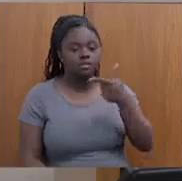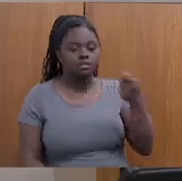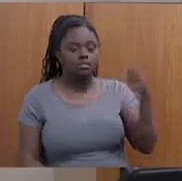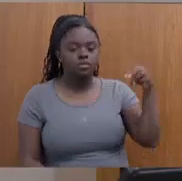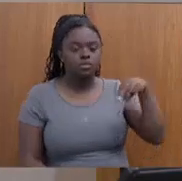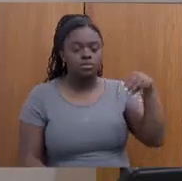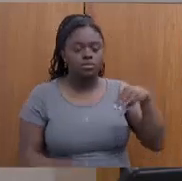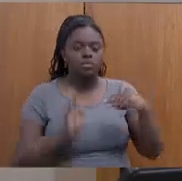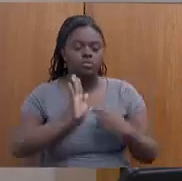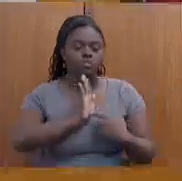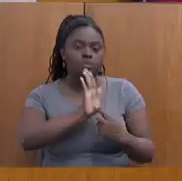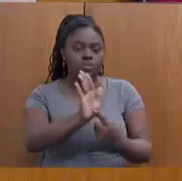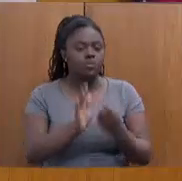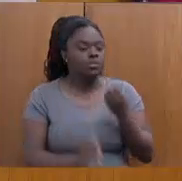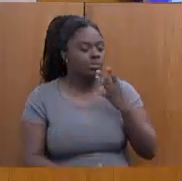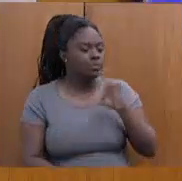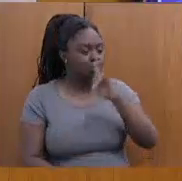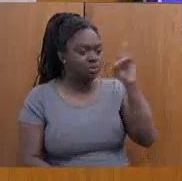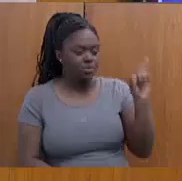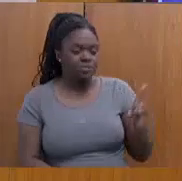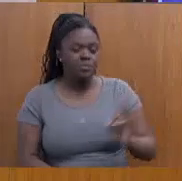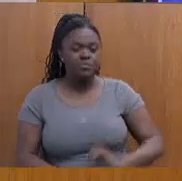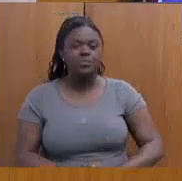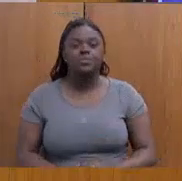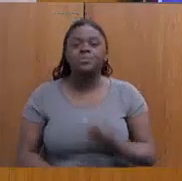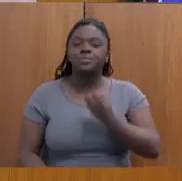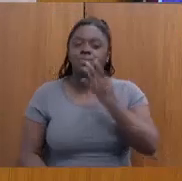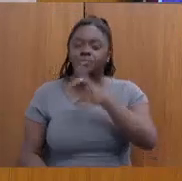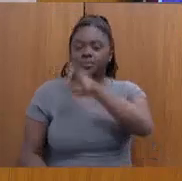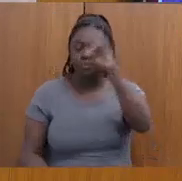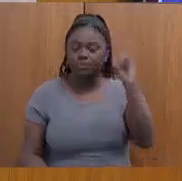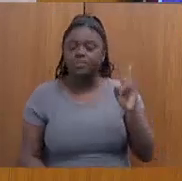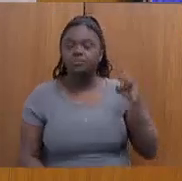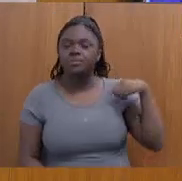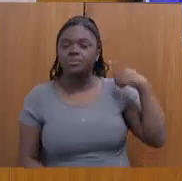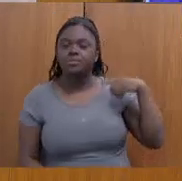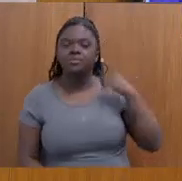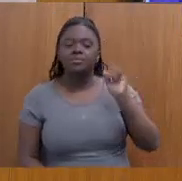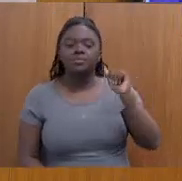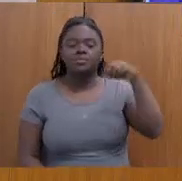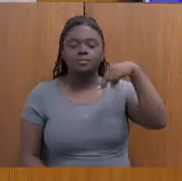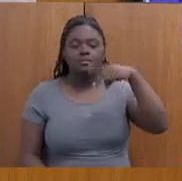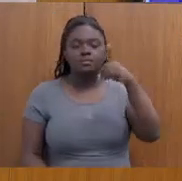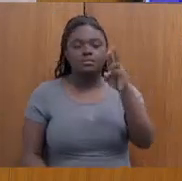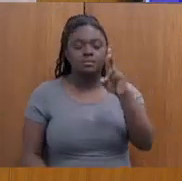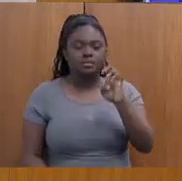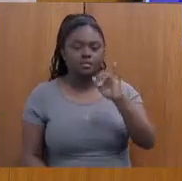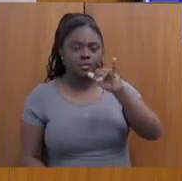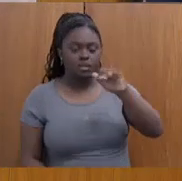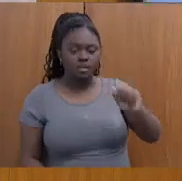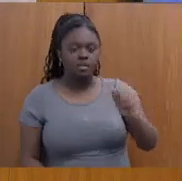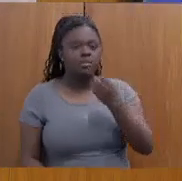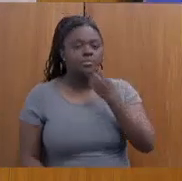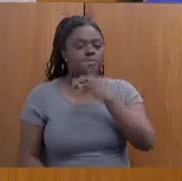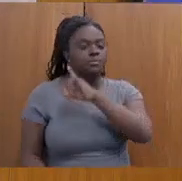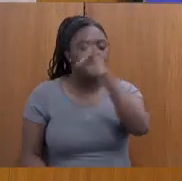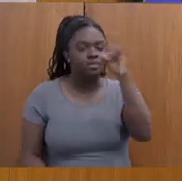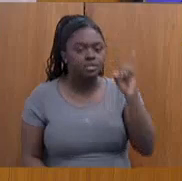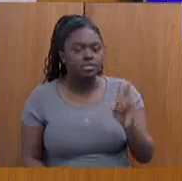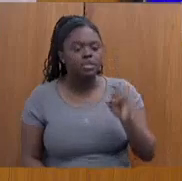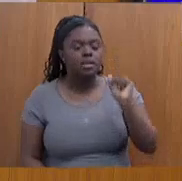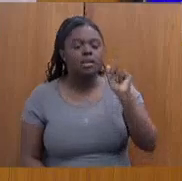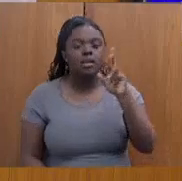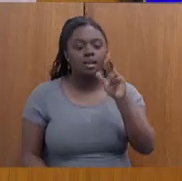sua exposição. Bom dia. Bom dia, deputado Andréia. Bom dia, deputado Arantes. Bom dia, deputado